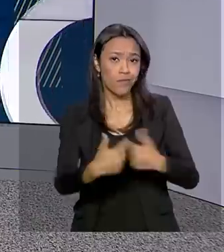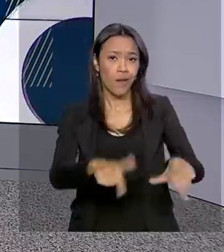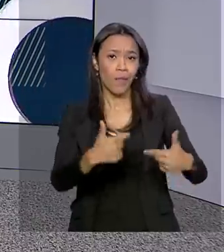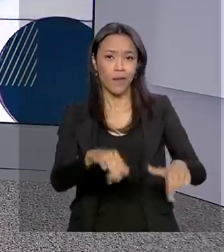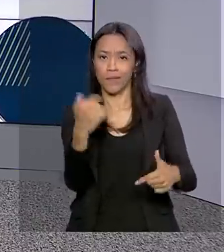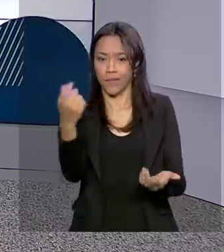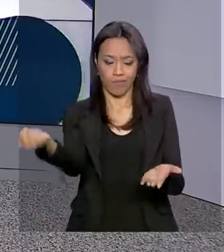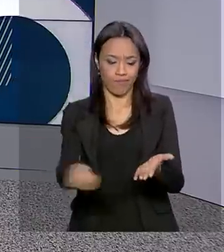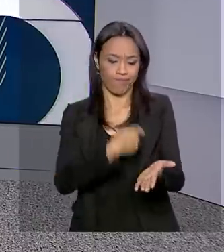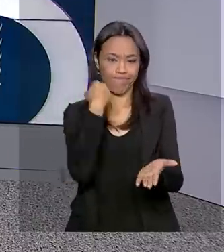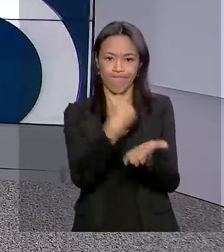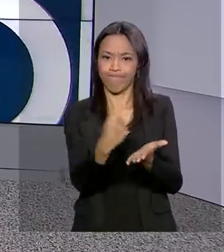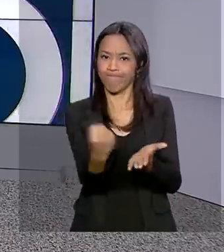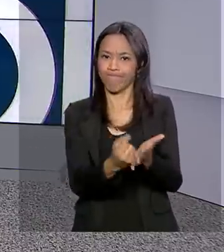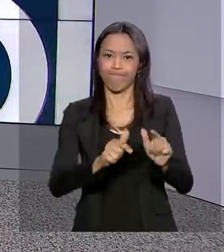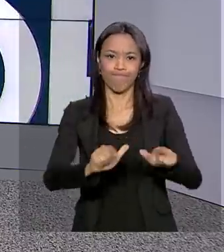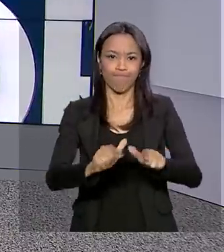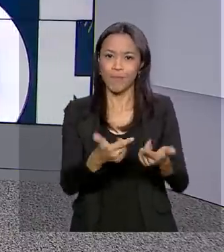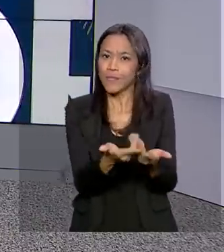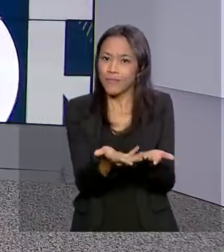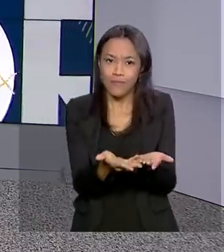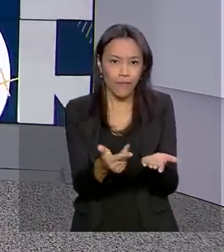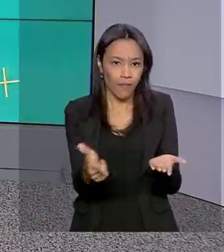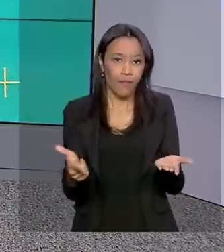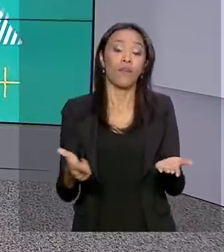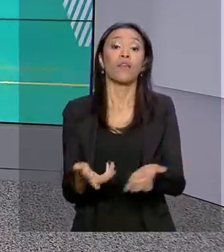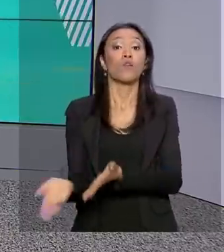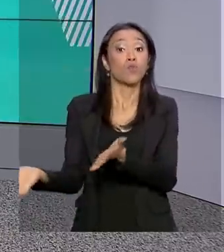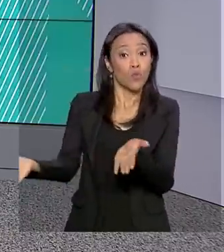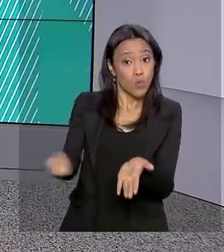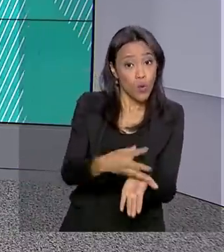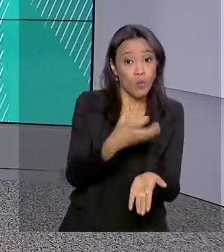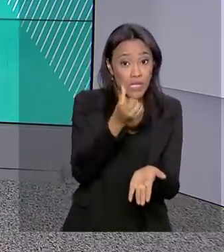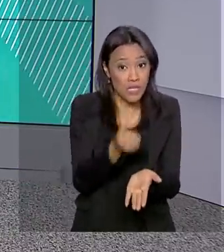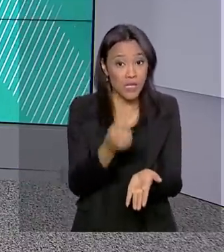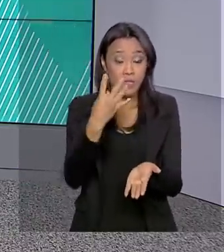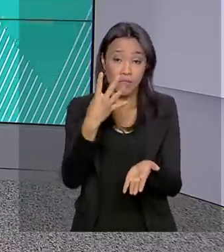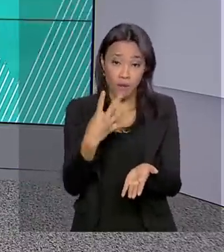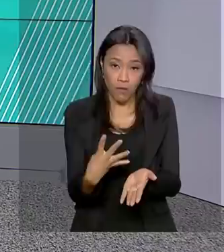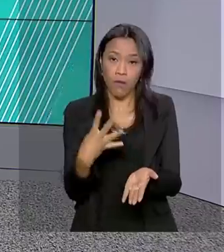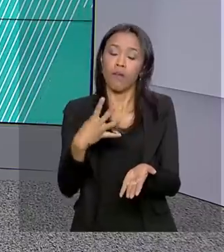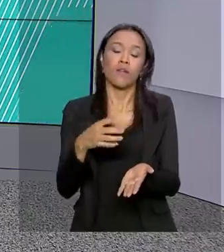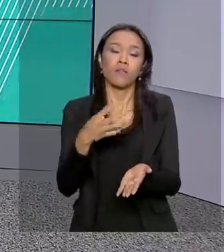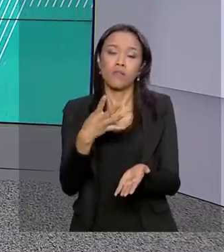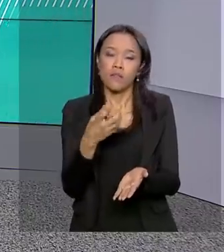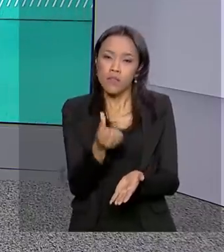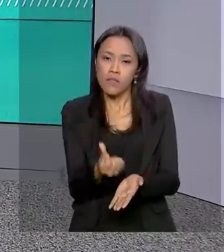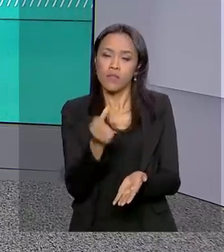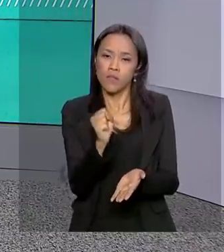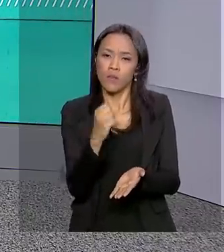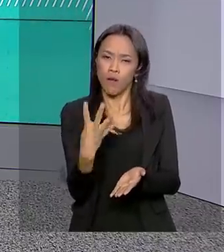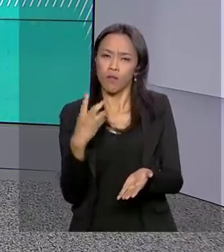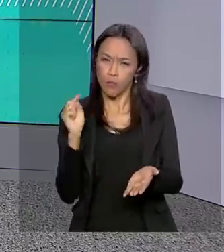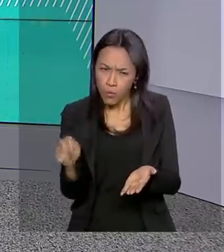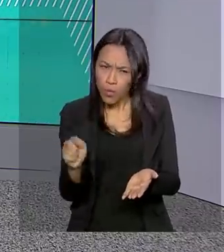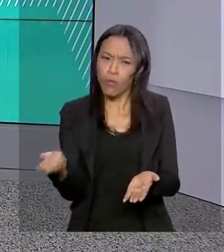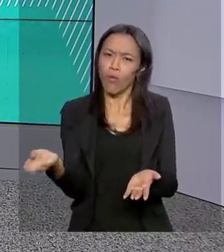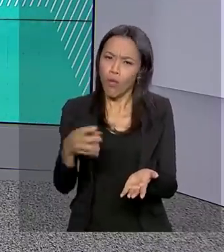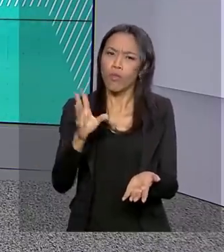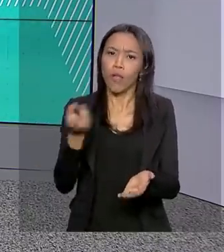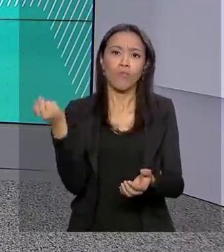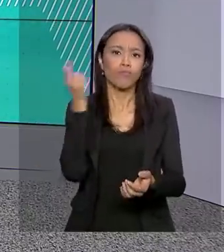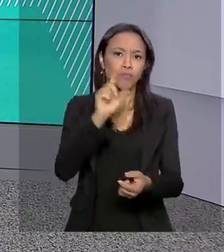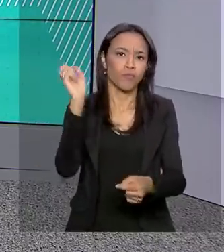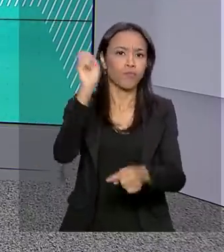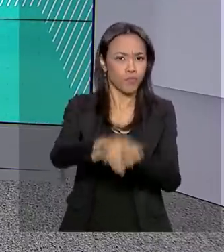assinada. Dos 684 mil novos empregados, 87,1% entraram no mercado de trabalho pela